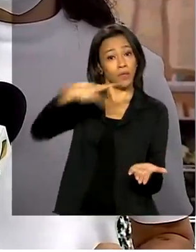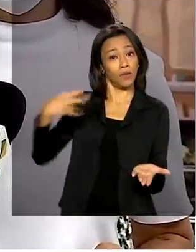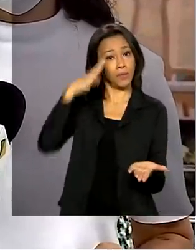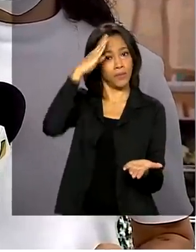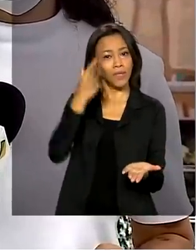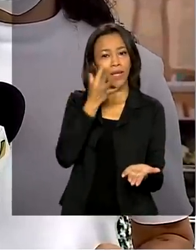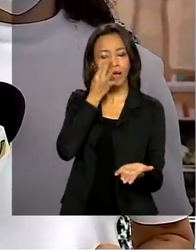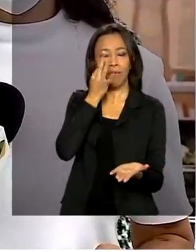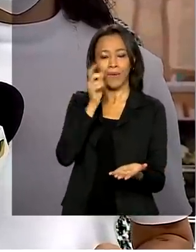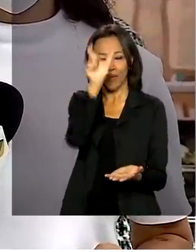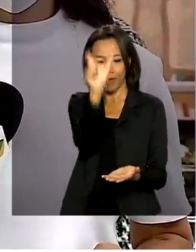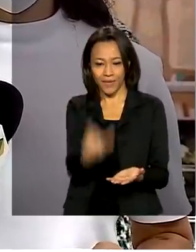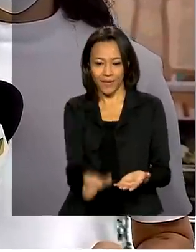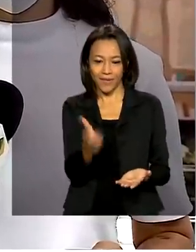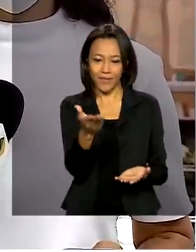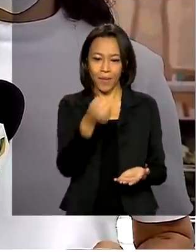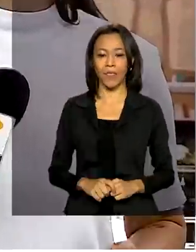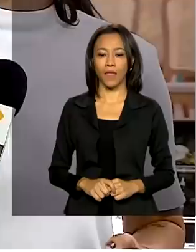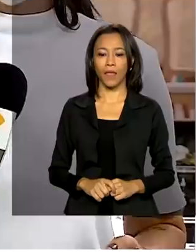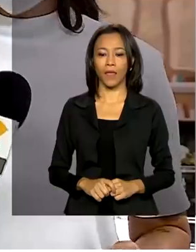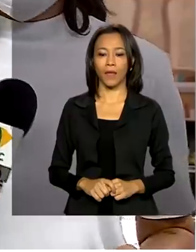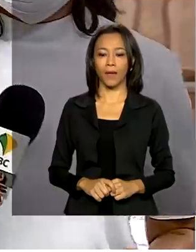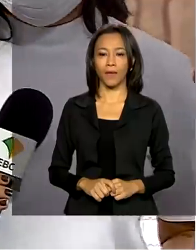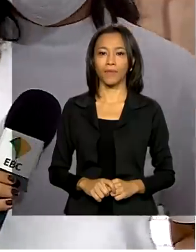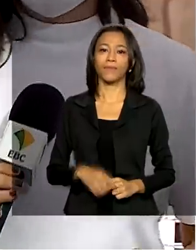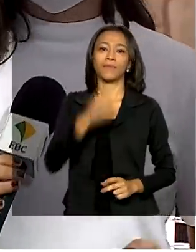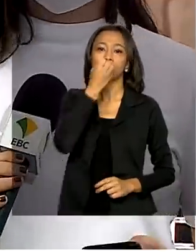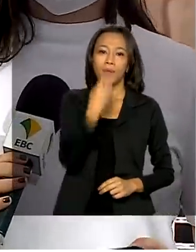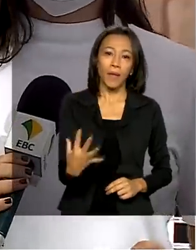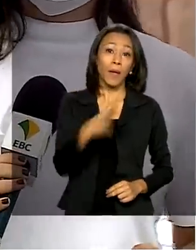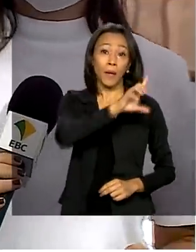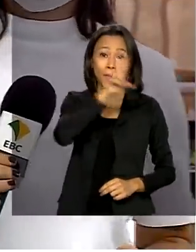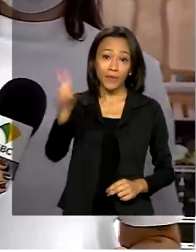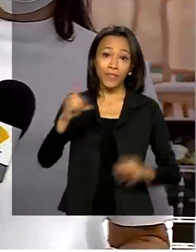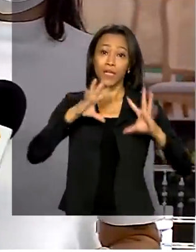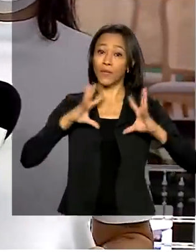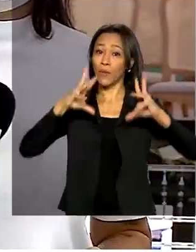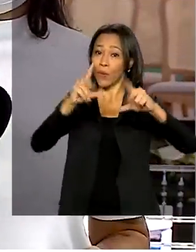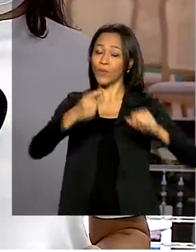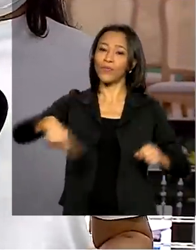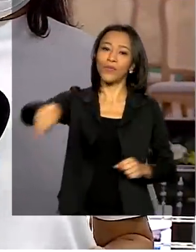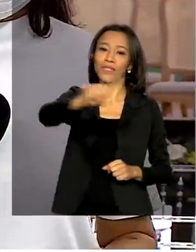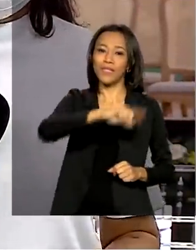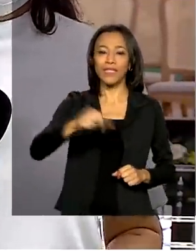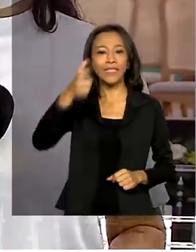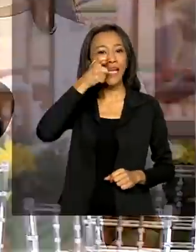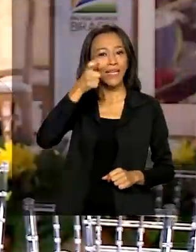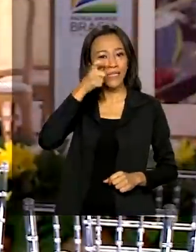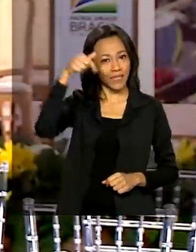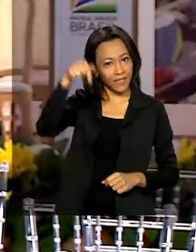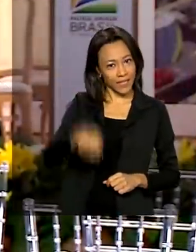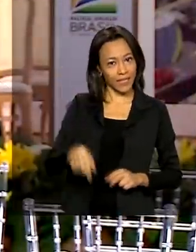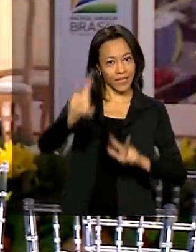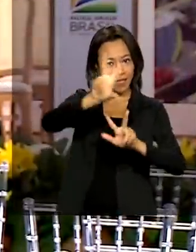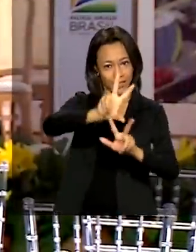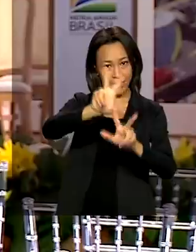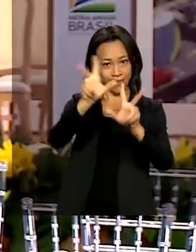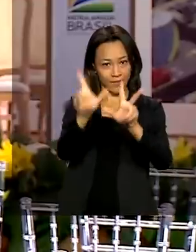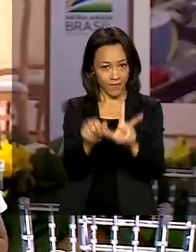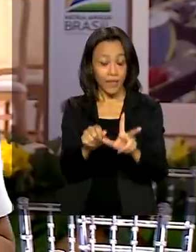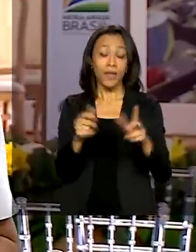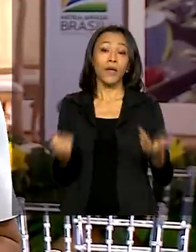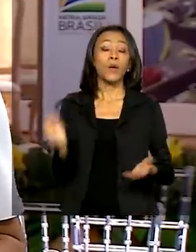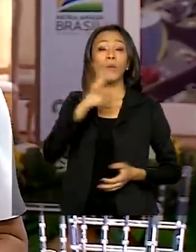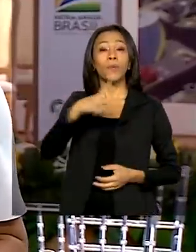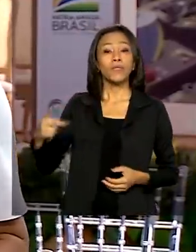repórter Luana Karen. Oi, Luana, bom dia! Bom dia, Selma, bom dia a todos que nos acompanham aqui na TV Brasil. O presidente Jair Bolsonaro